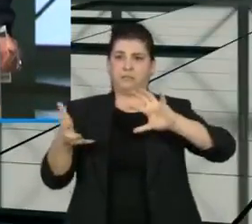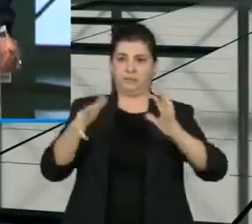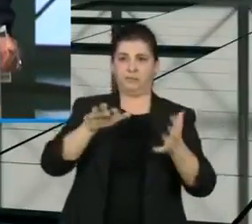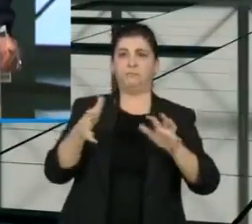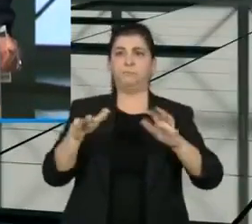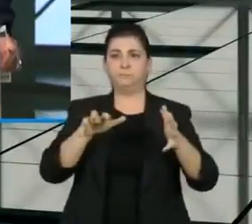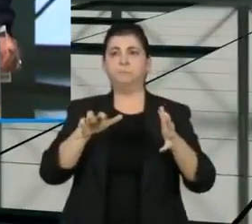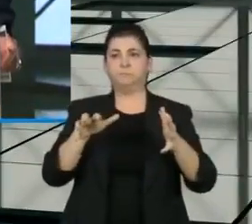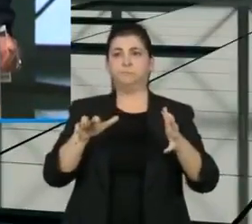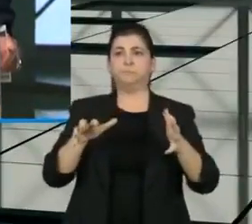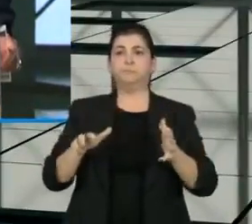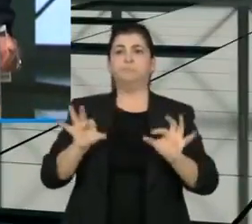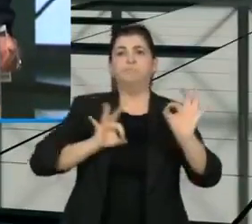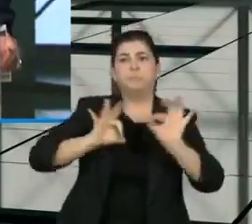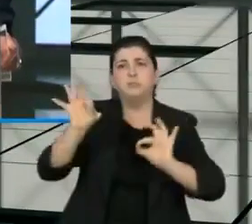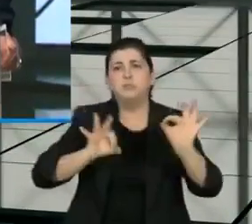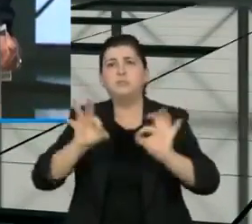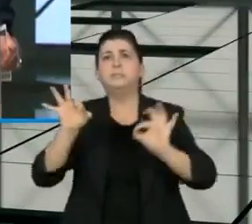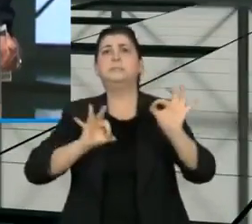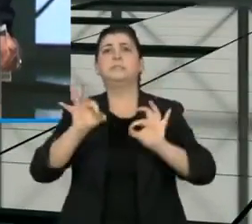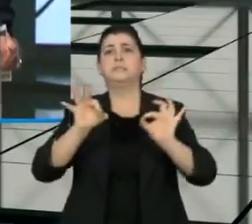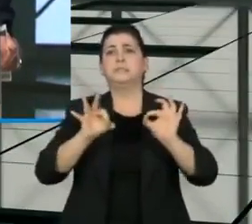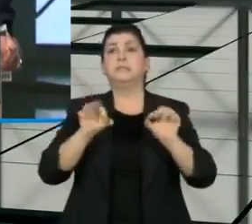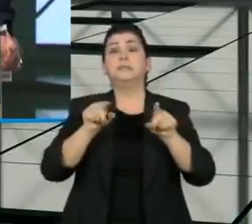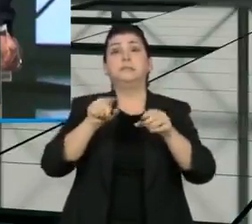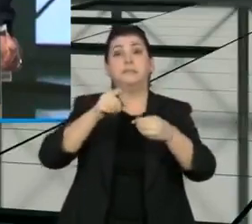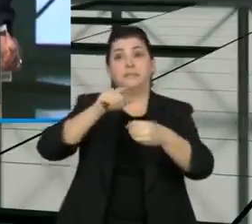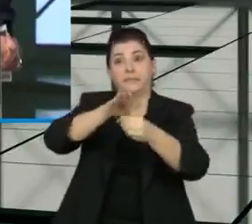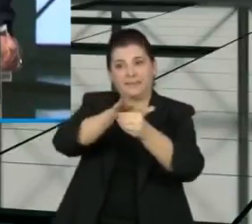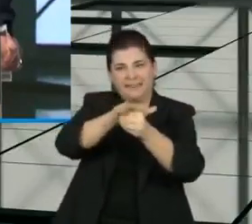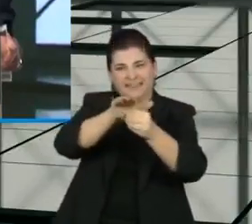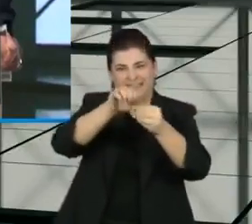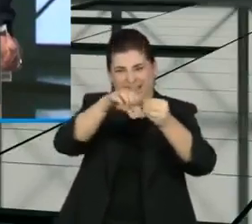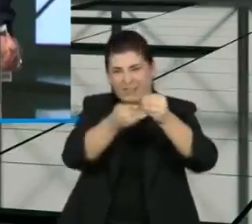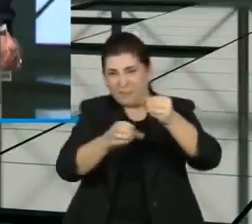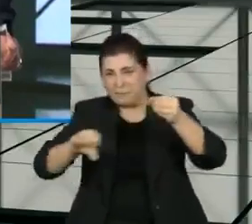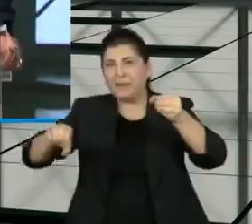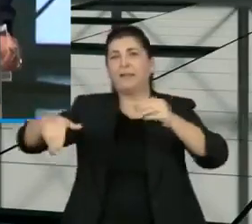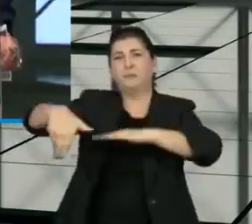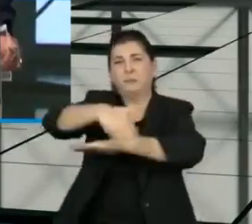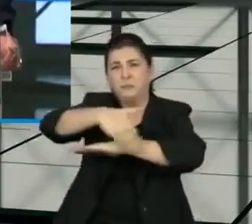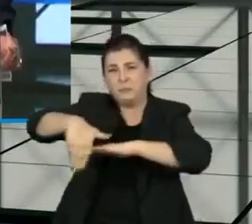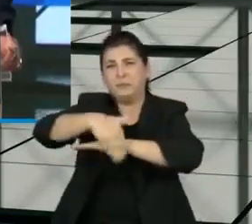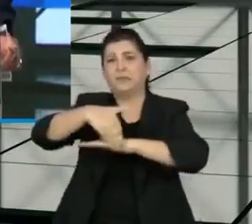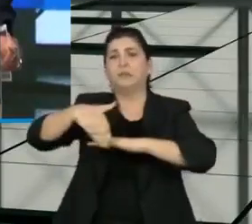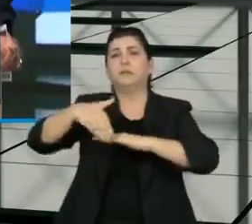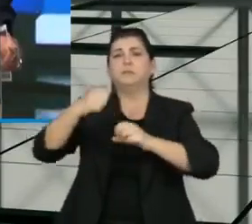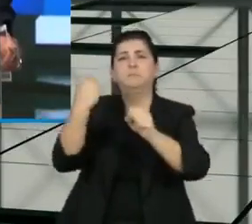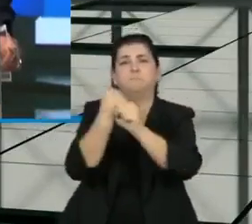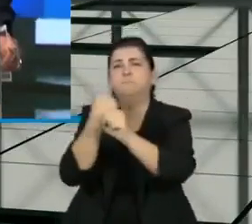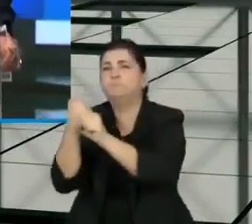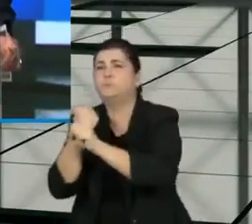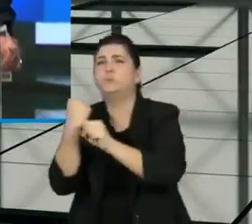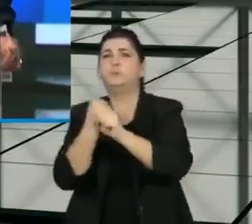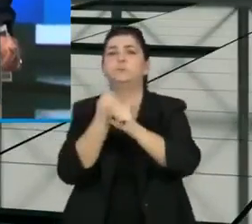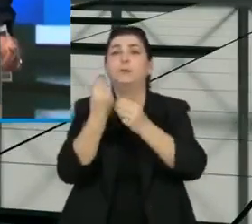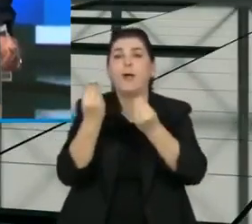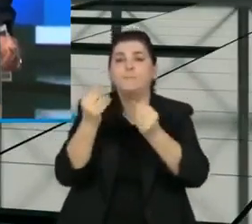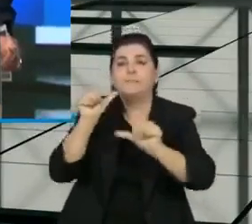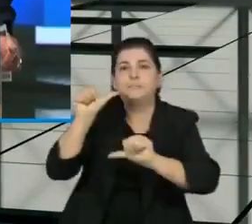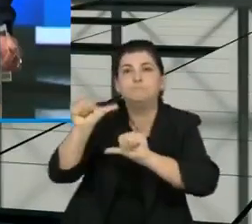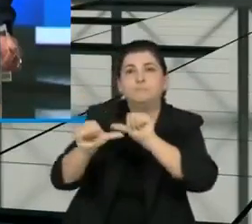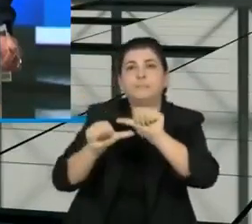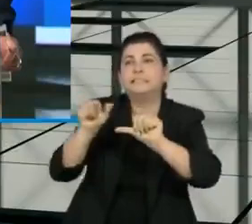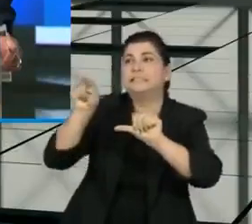favelas. Você coloca o saneamento, você coloca ruas, você transforma a favela em bairros. Você tem